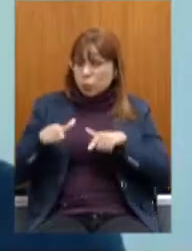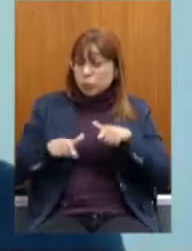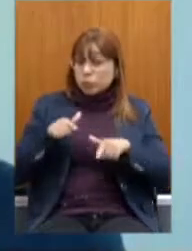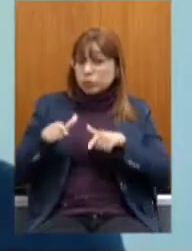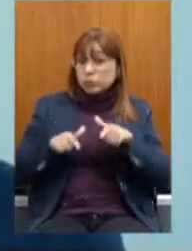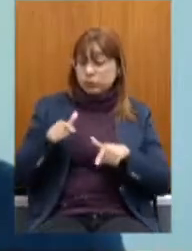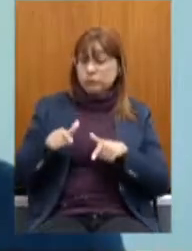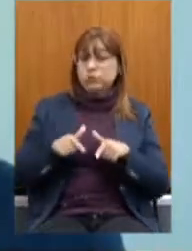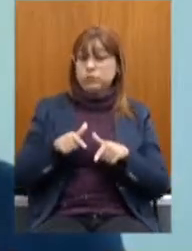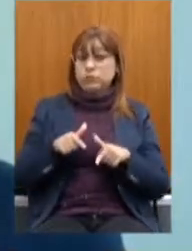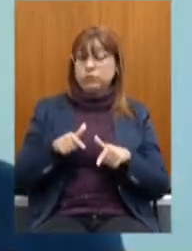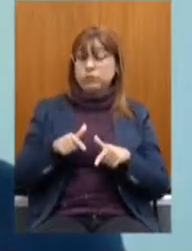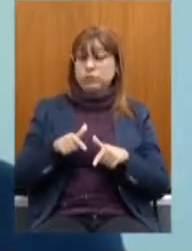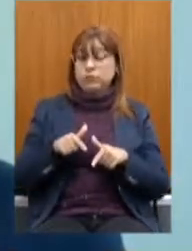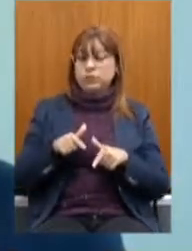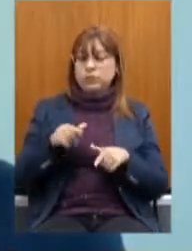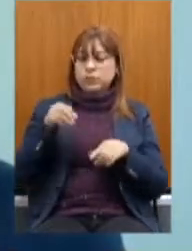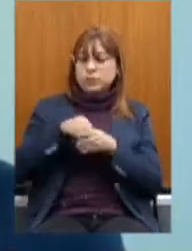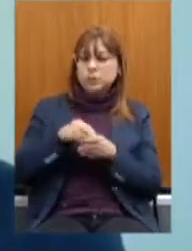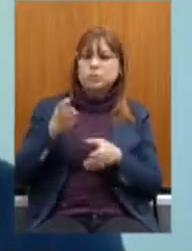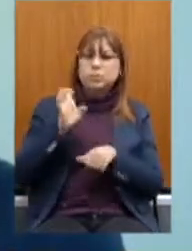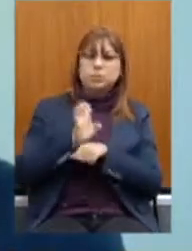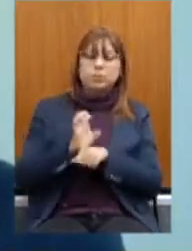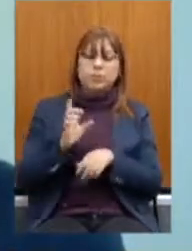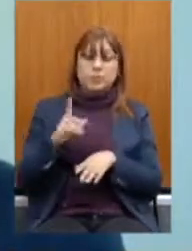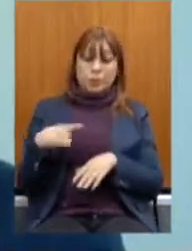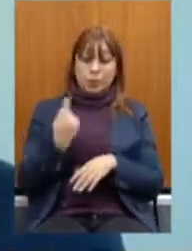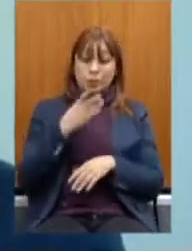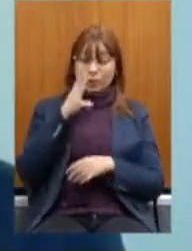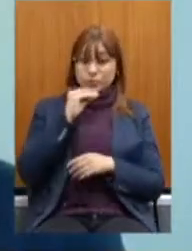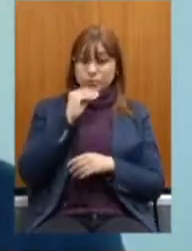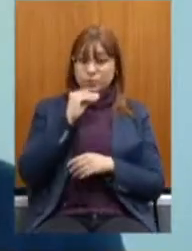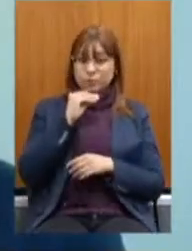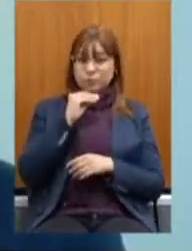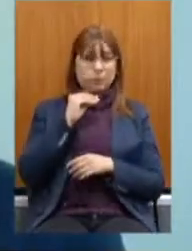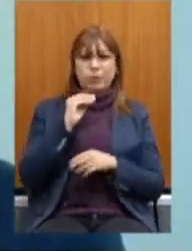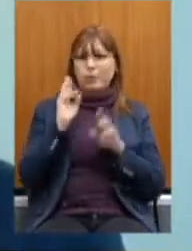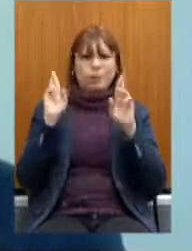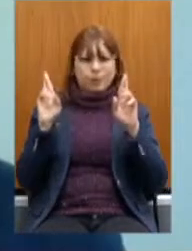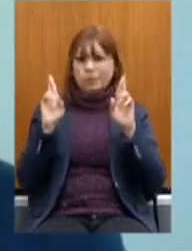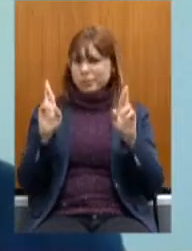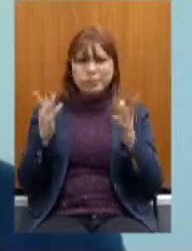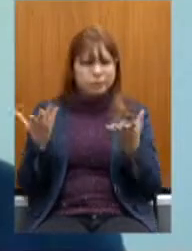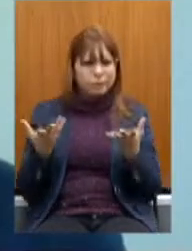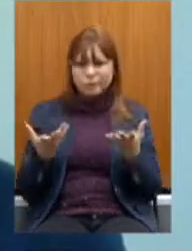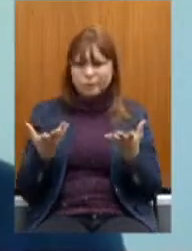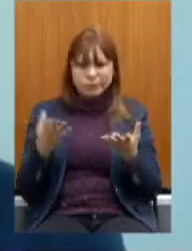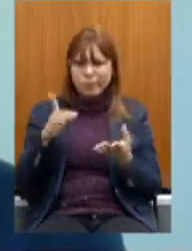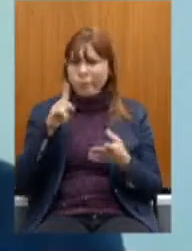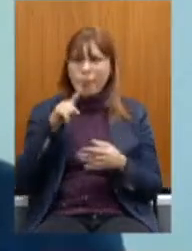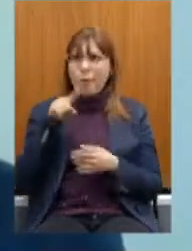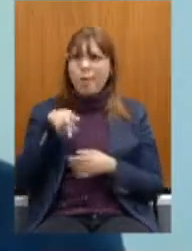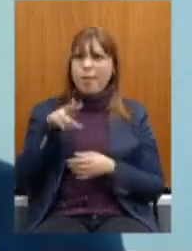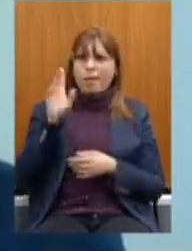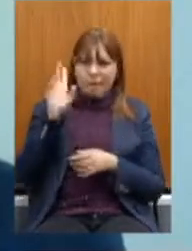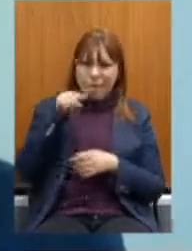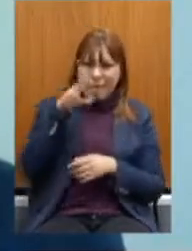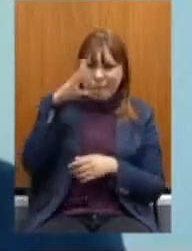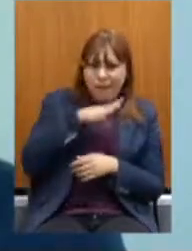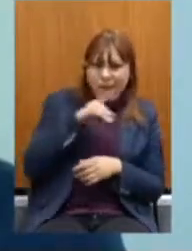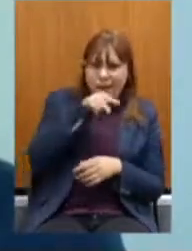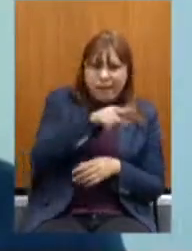servidor Faz aqui No estado O servidor Ele não é O vilão Dessa história Toda Sabe A gente tem que ver